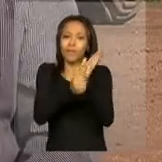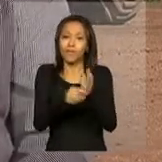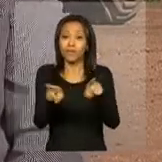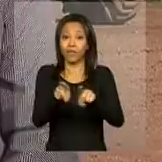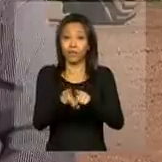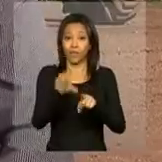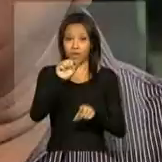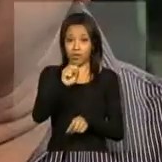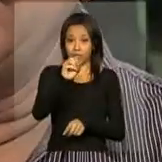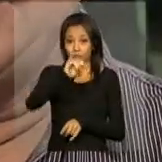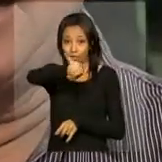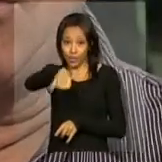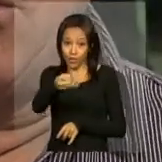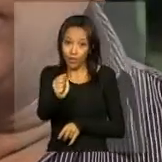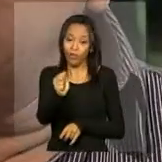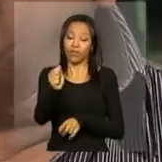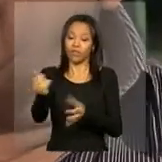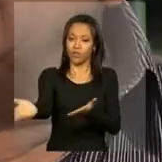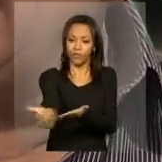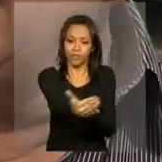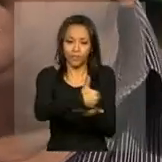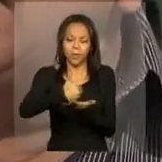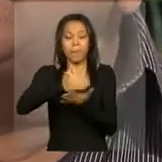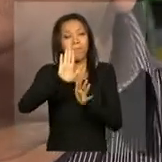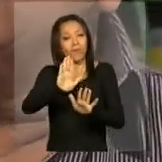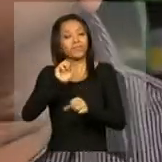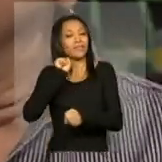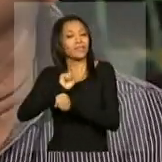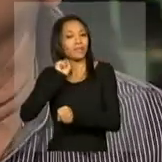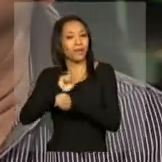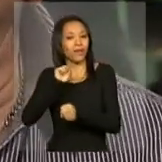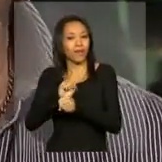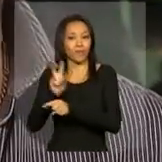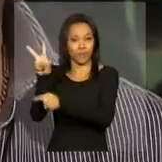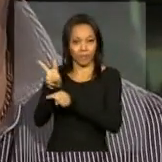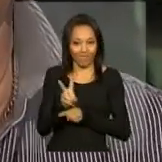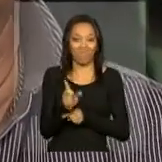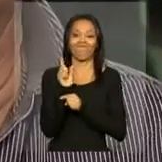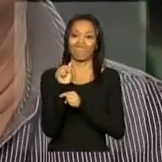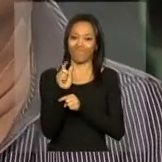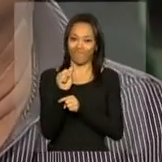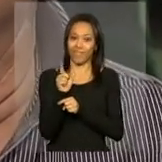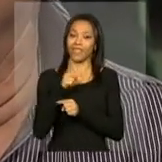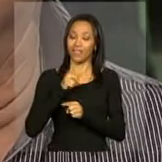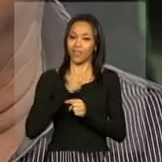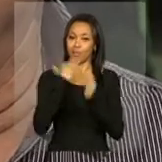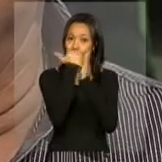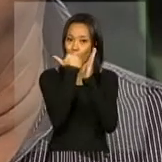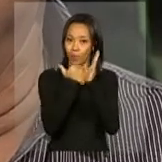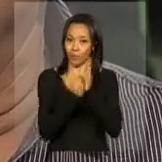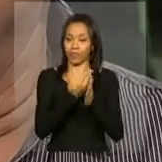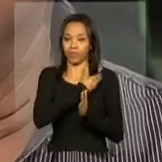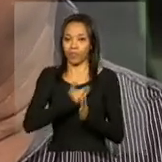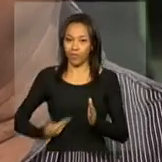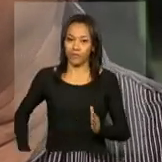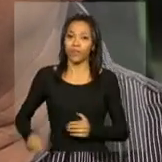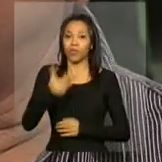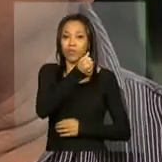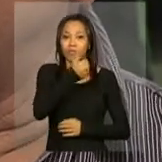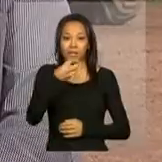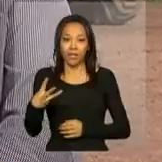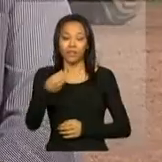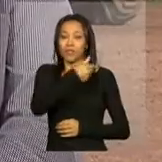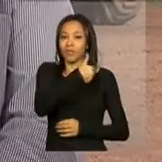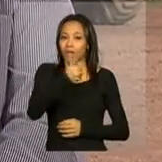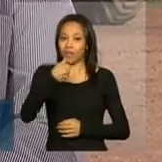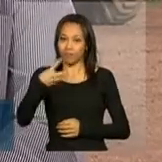colhidos na fazenda. Para isso, espera contar com a linha de crédito prevista no Plano Safra 2013-2014.